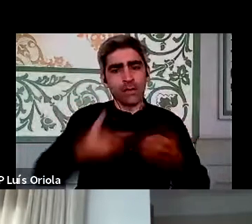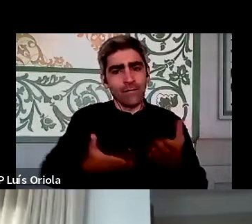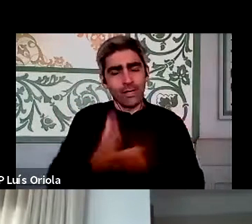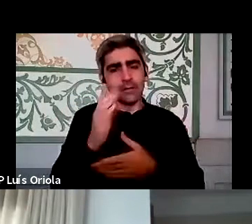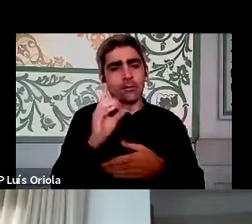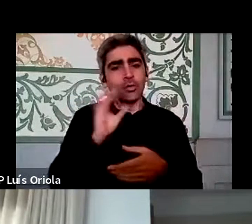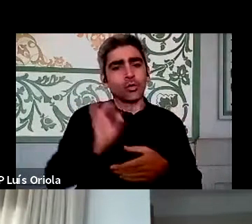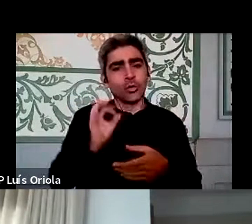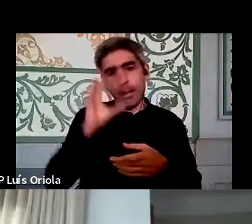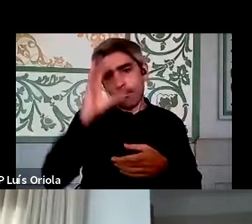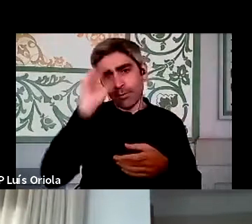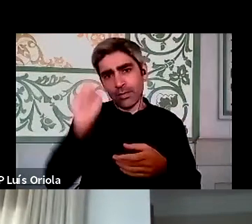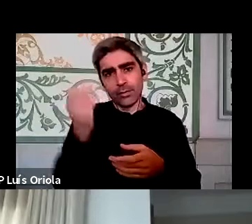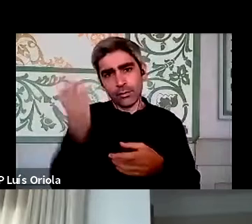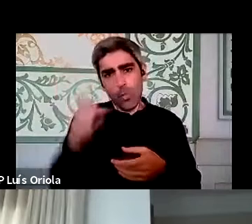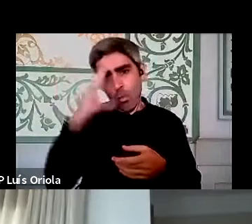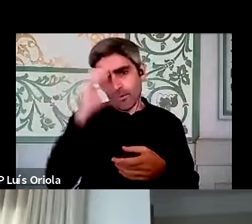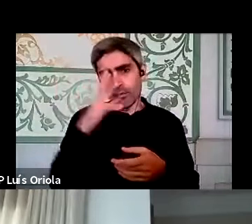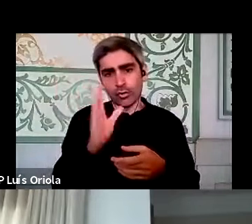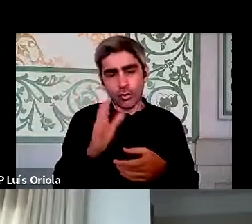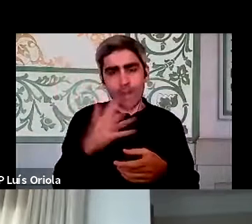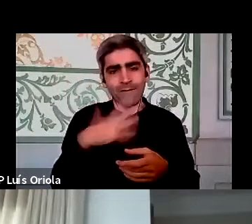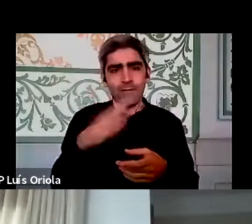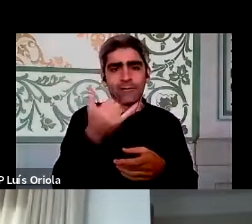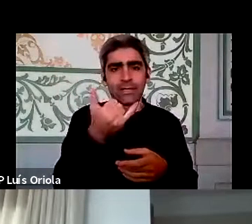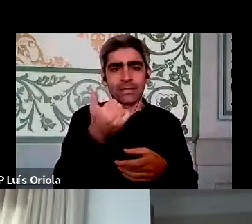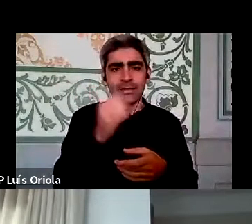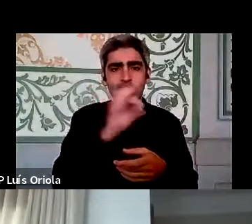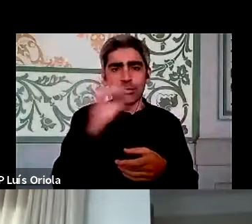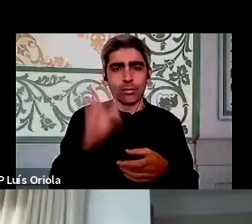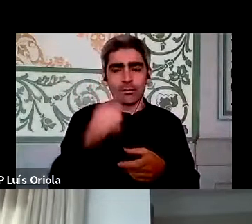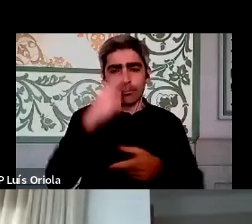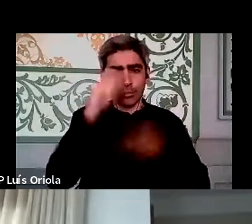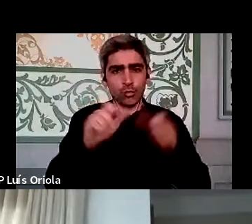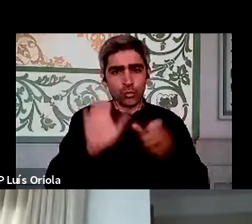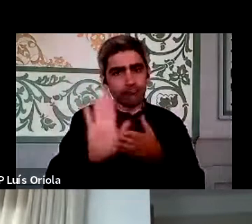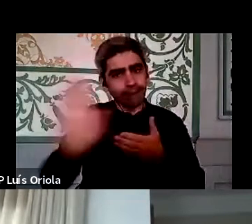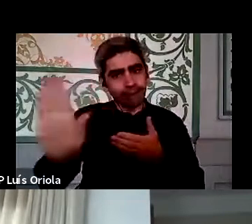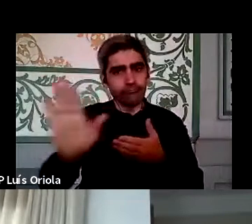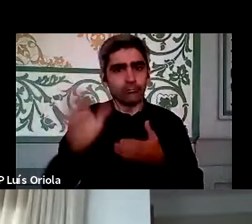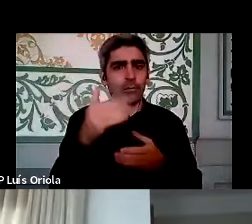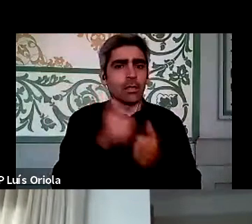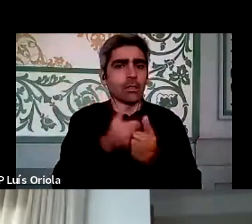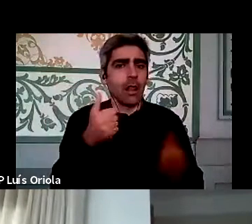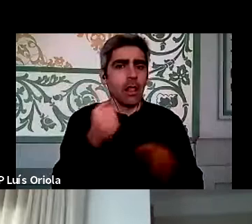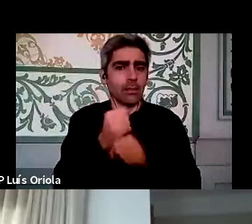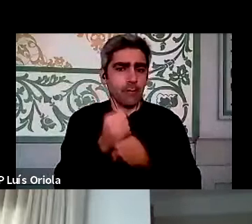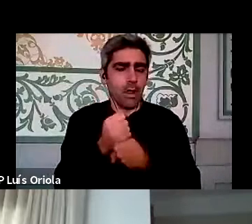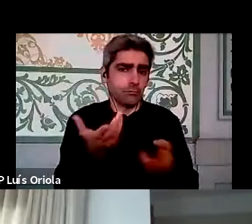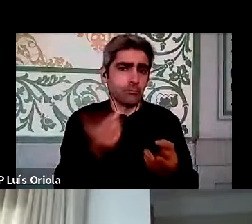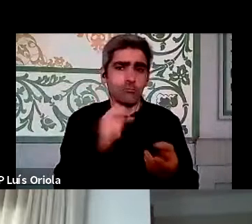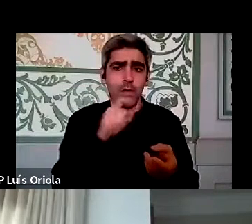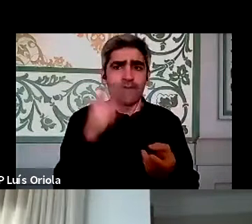ministra, o governo tem falado de manter 25% das pessoas em teletrabalho, não justifica nada que eles